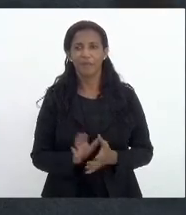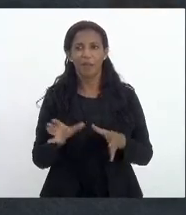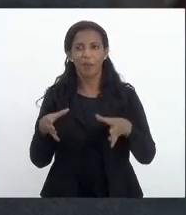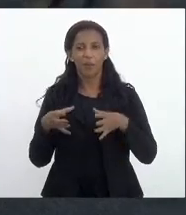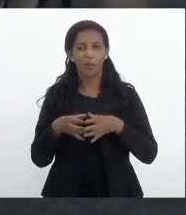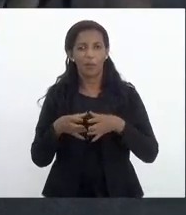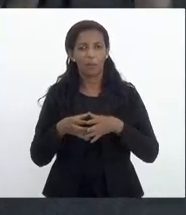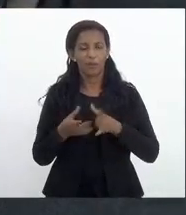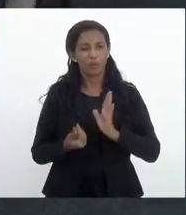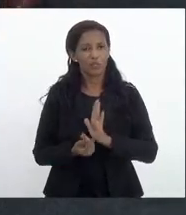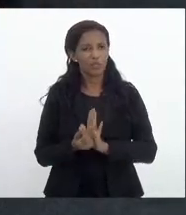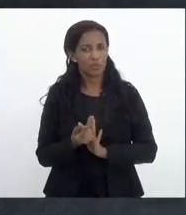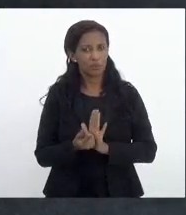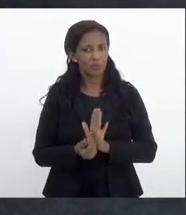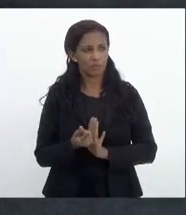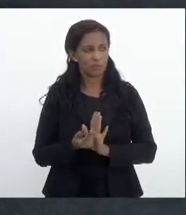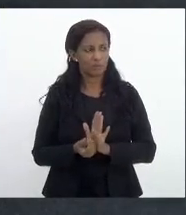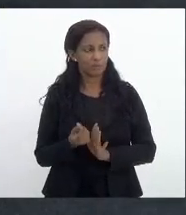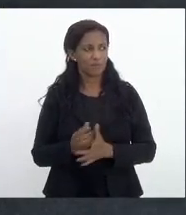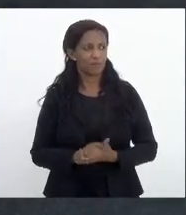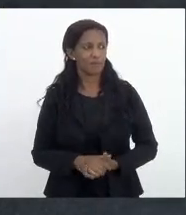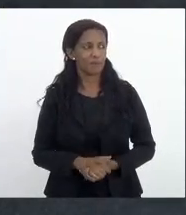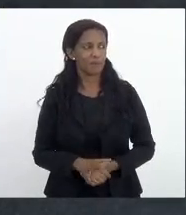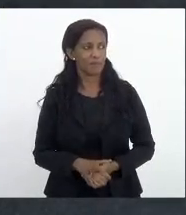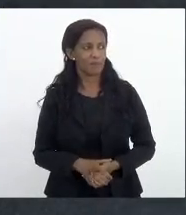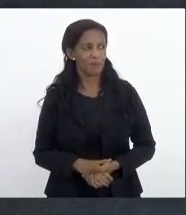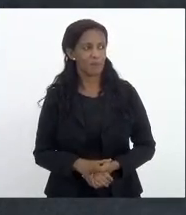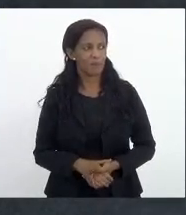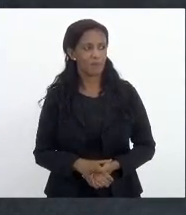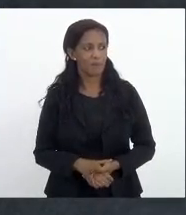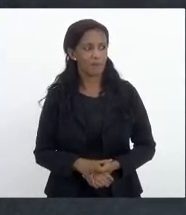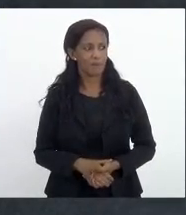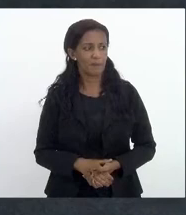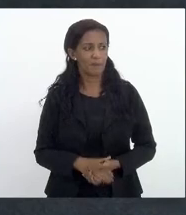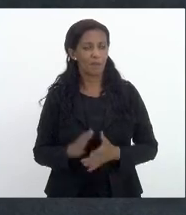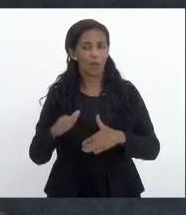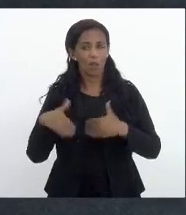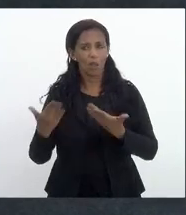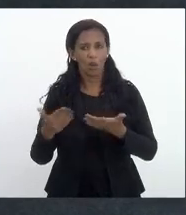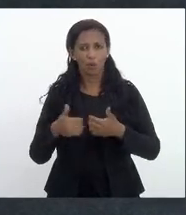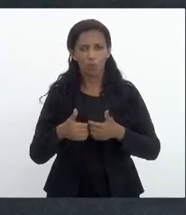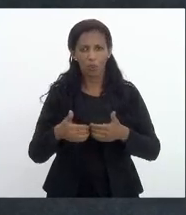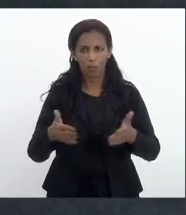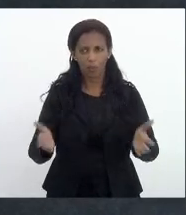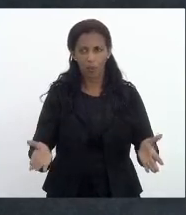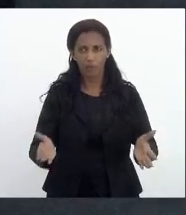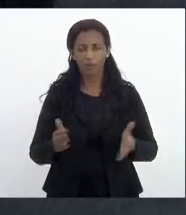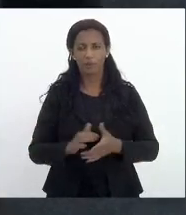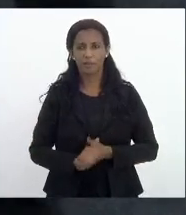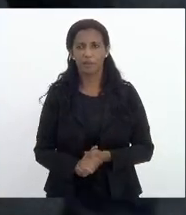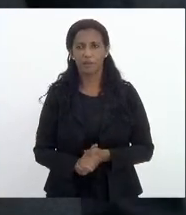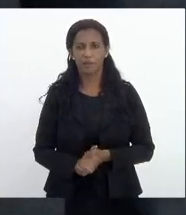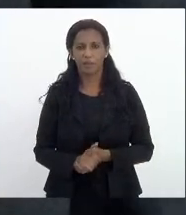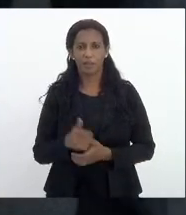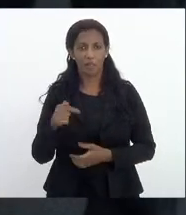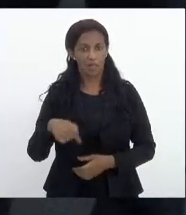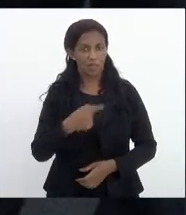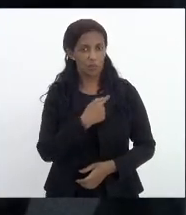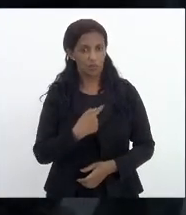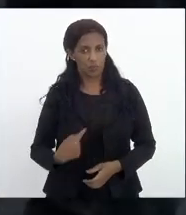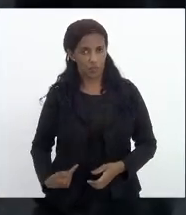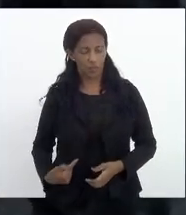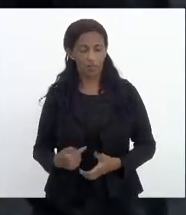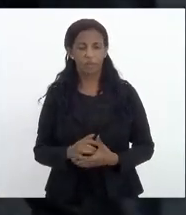comissão de tributação logo que começou este governo senhor